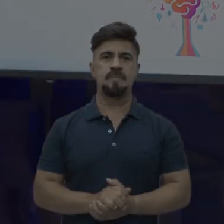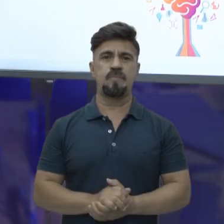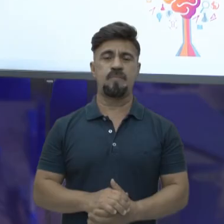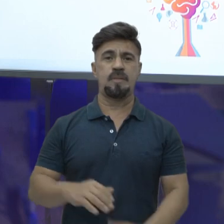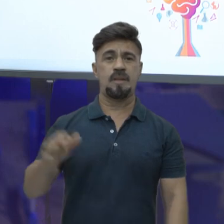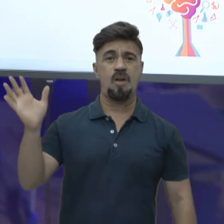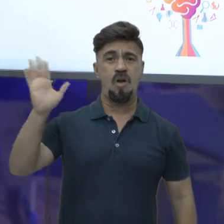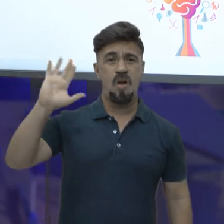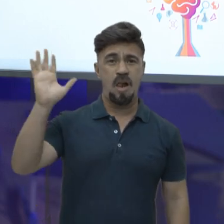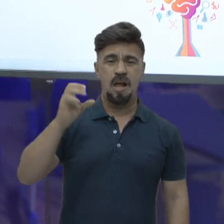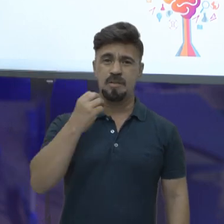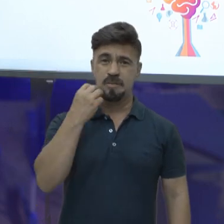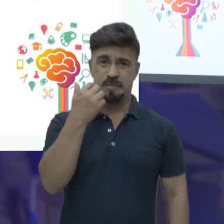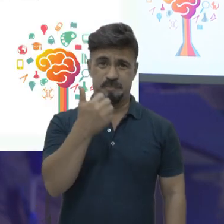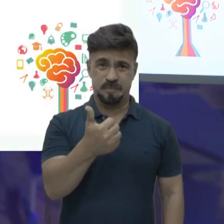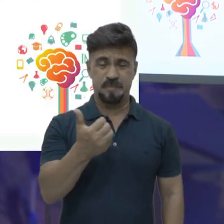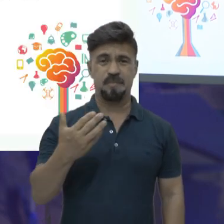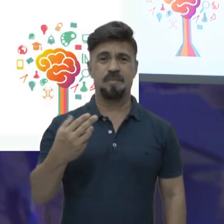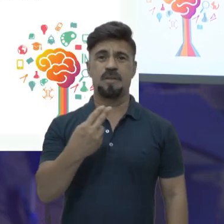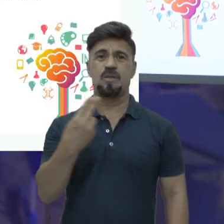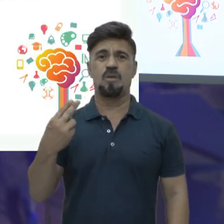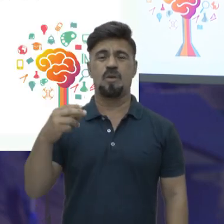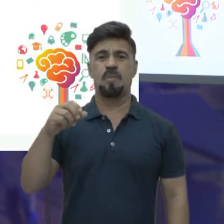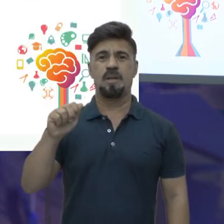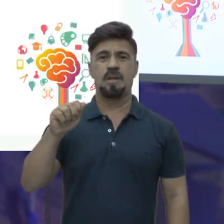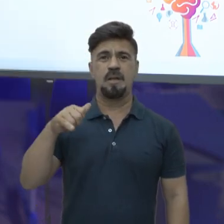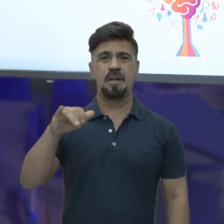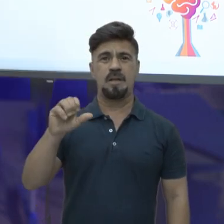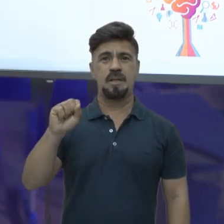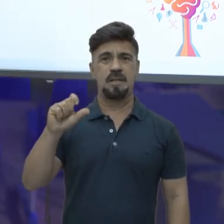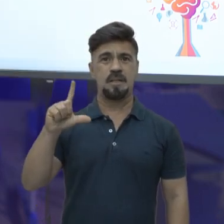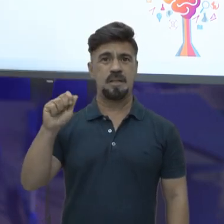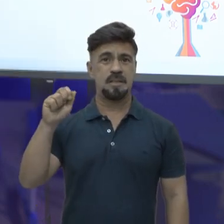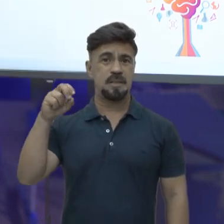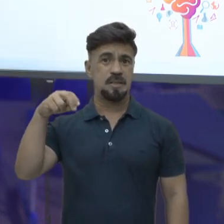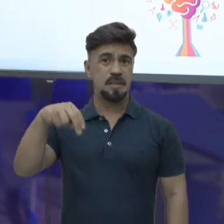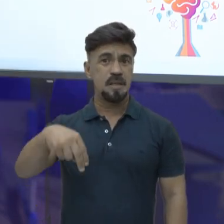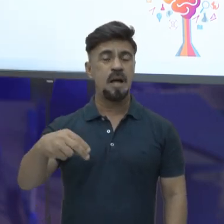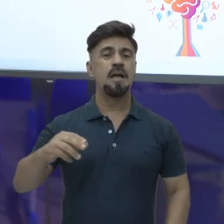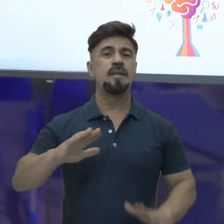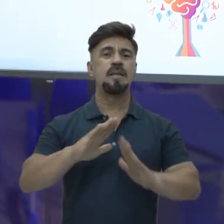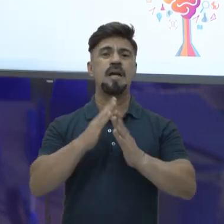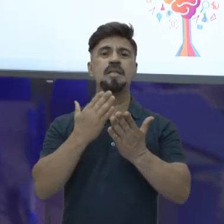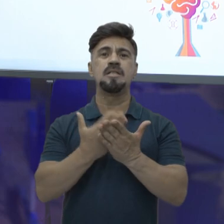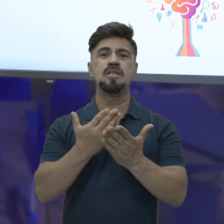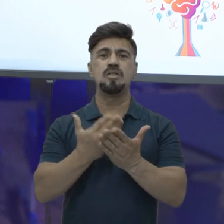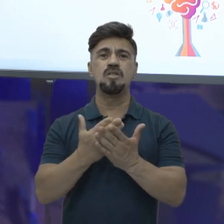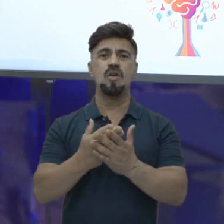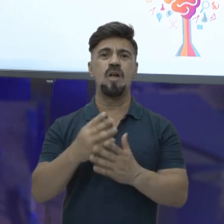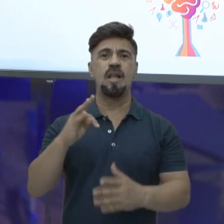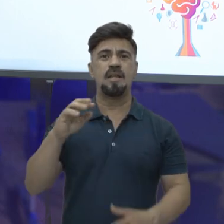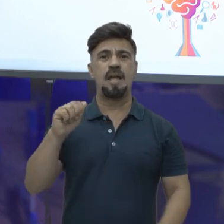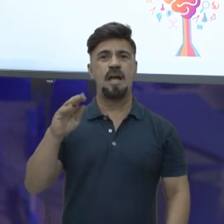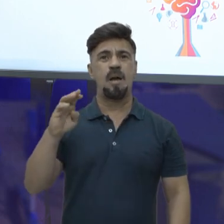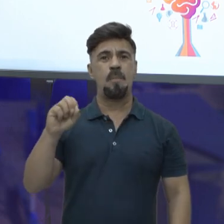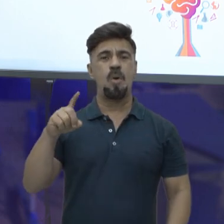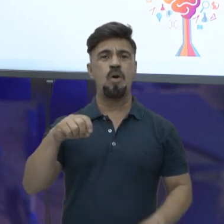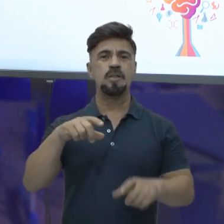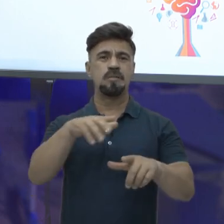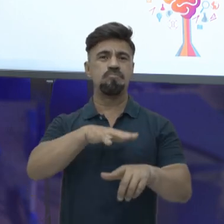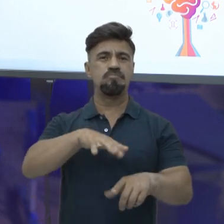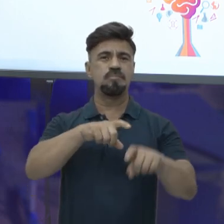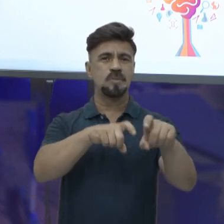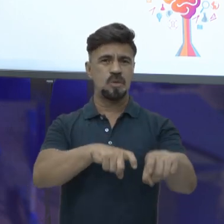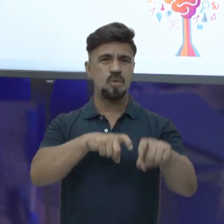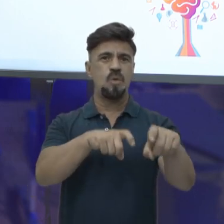Olá, pessoal, tudo bom? Meu nome é professor Aislan e eu sou professor lá da escola Dr. Tabosa de Almeida, na zona rural aqui de